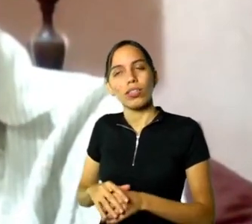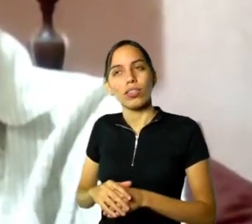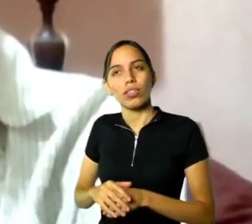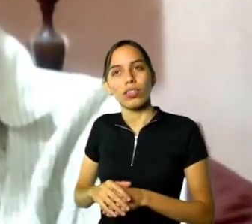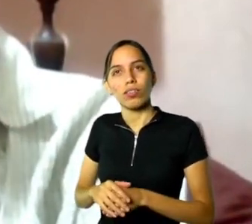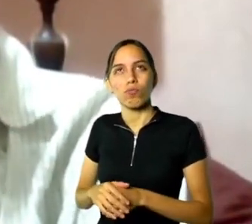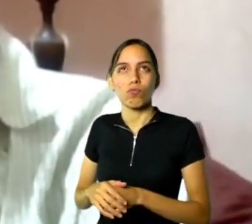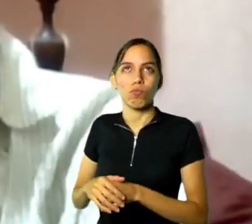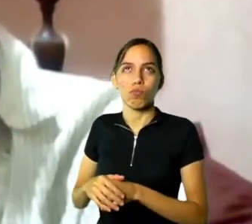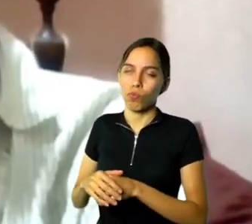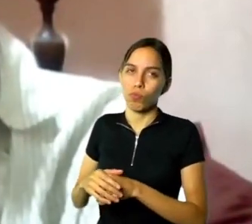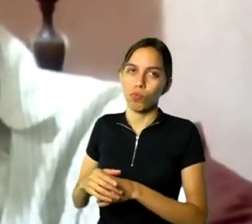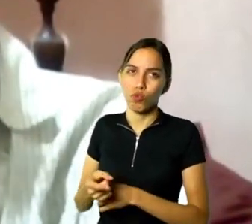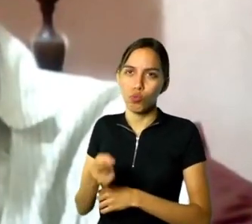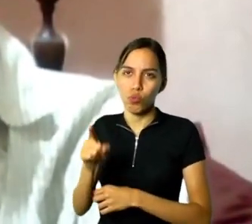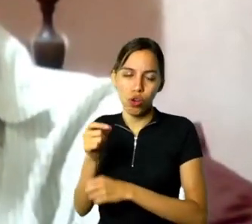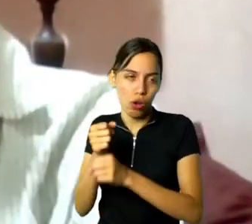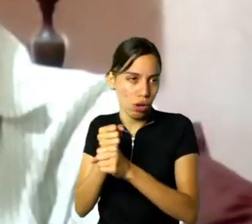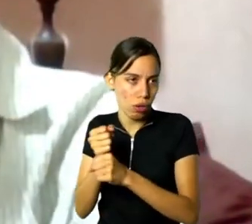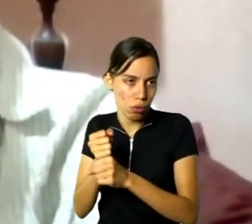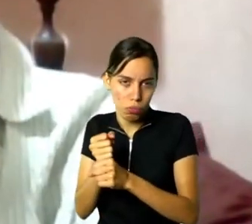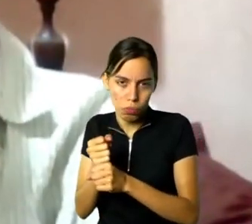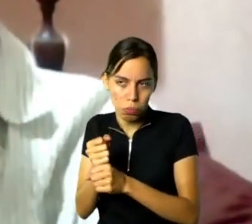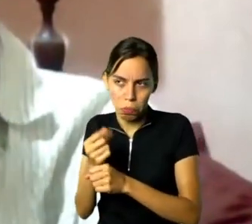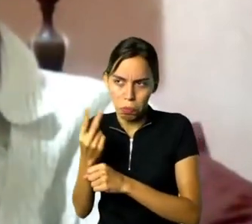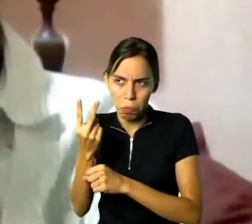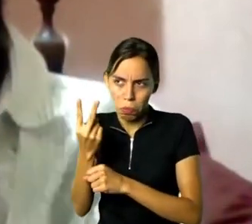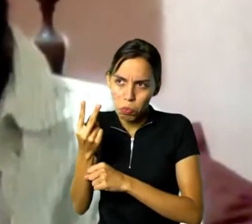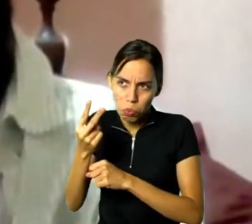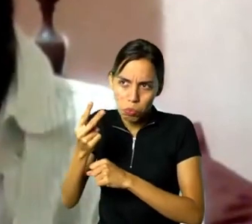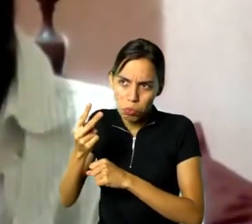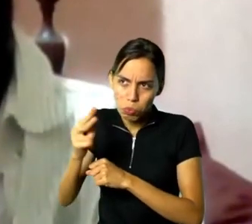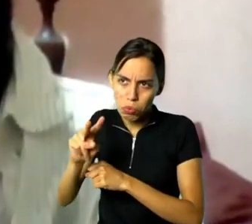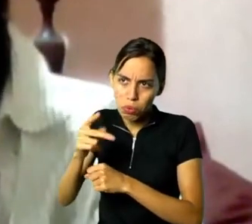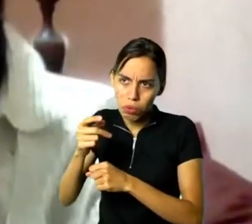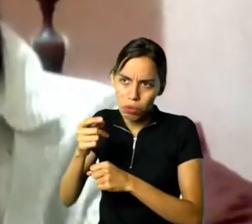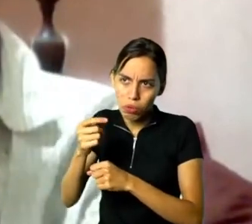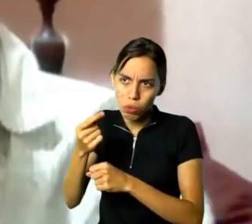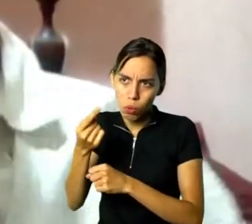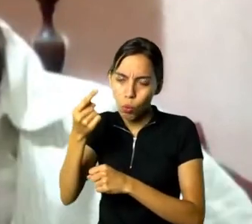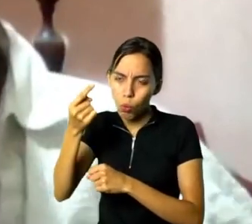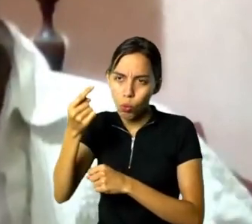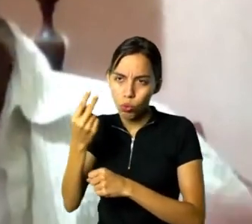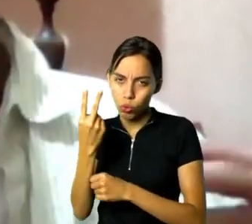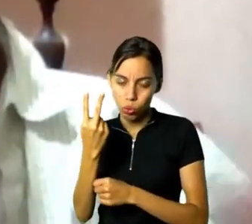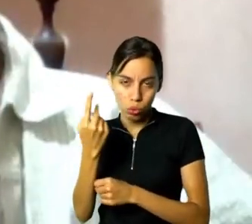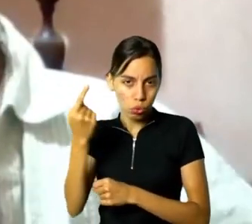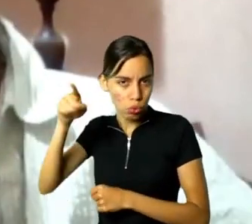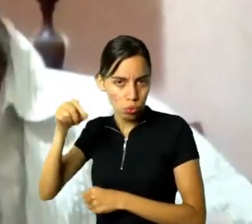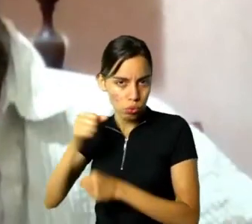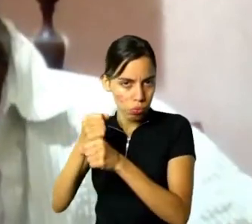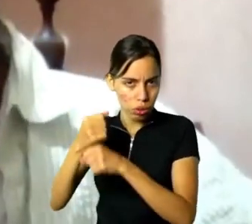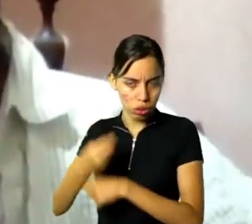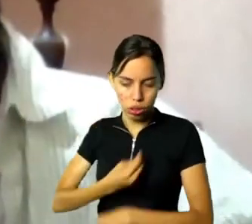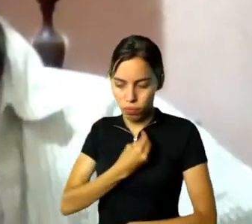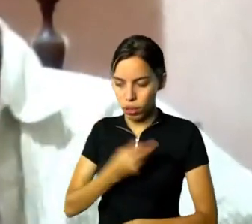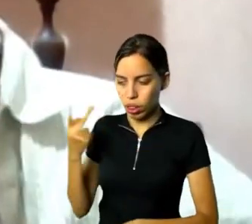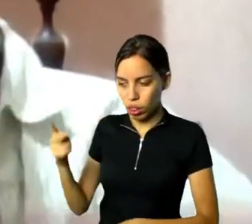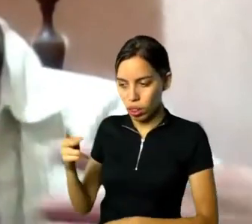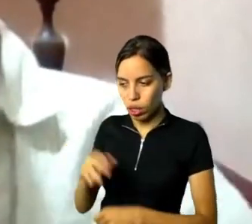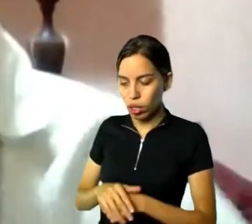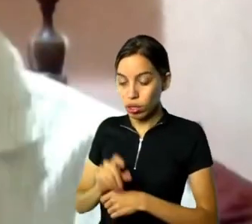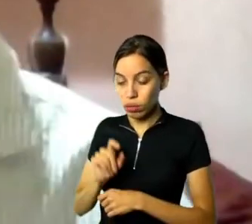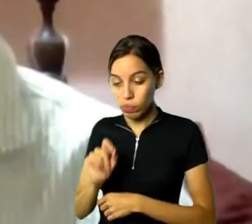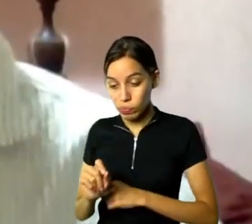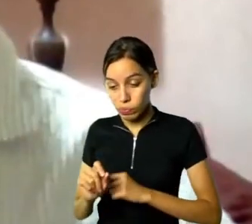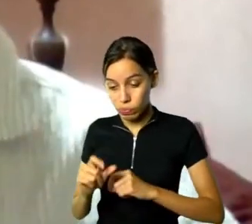nos dois últimos anos da vida dele, mas também a vida dele estava complicada, porque houve denúncias ali